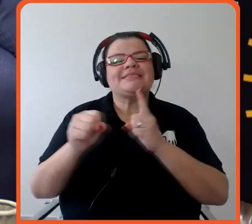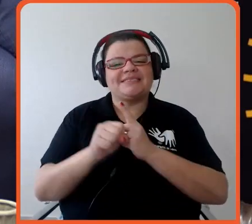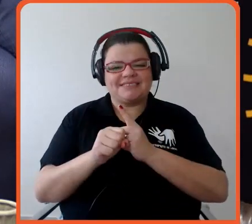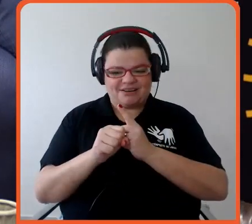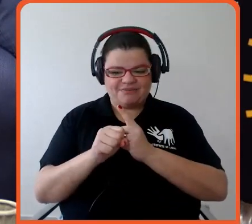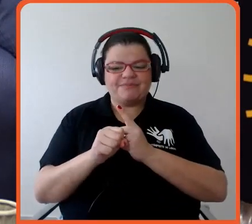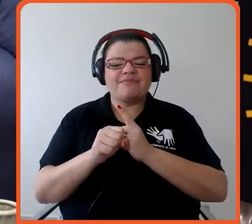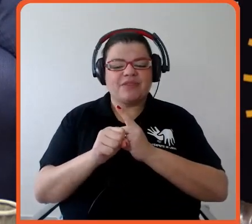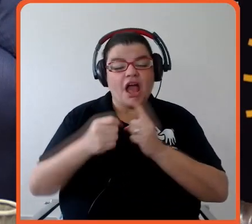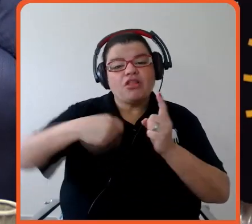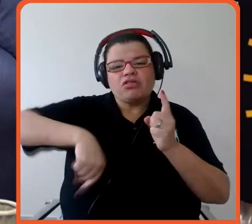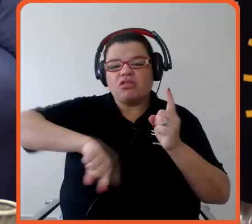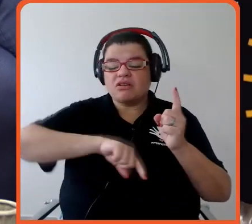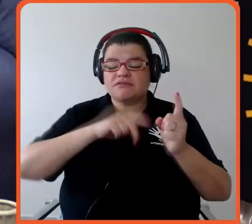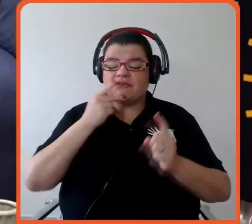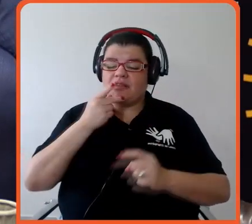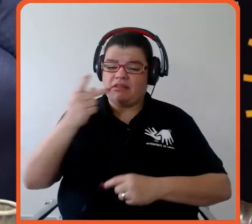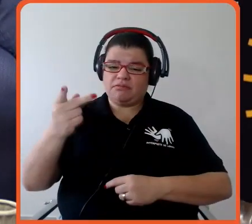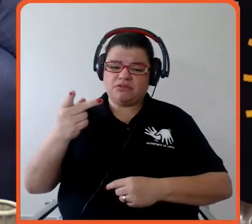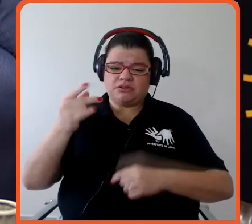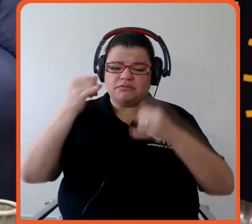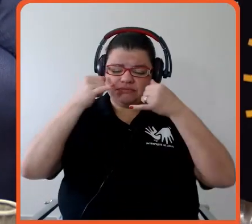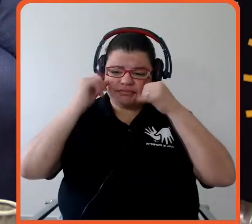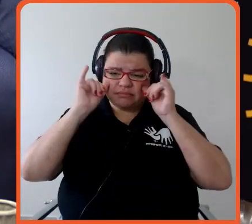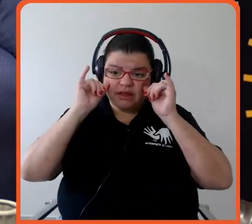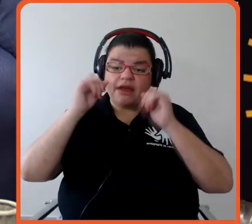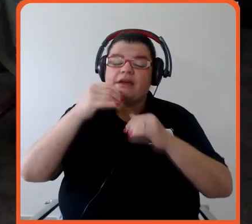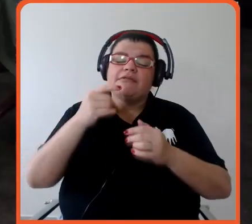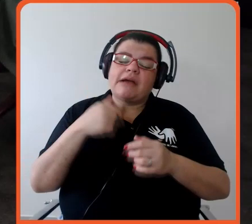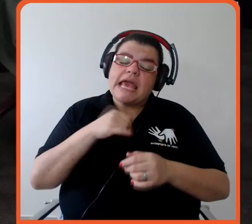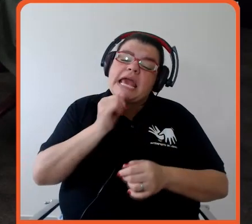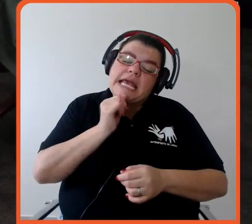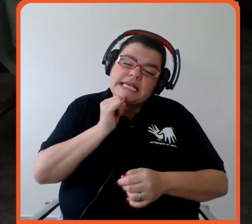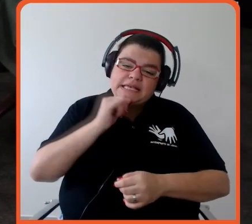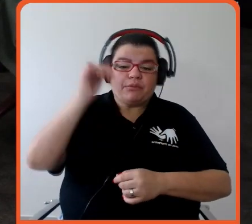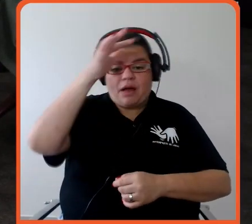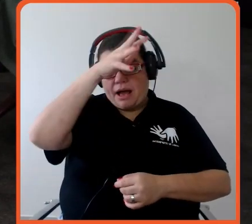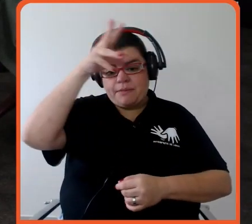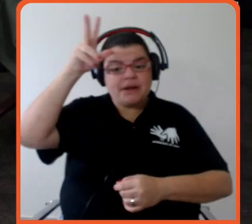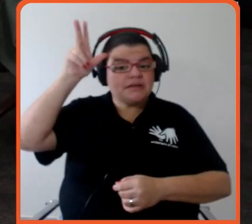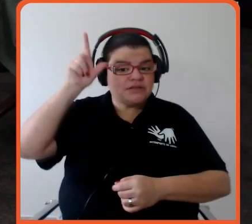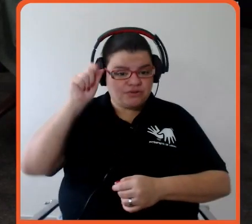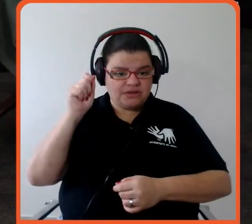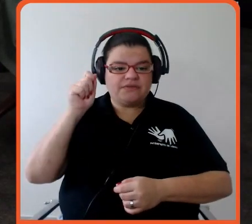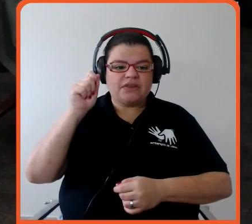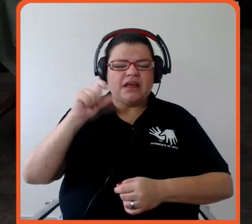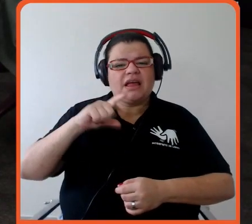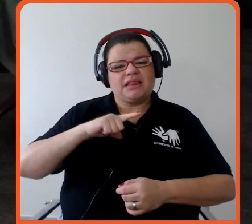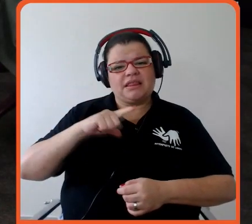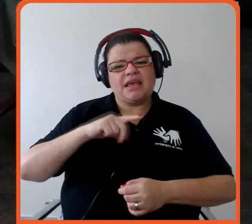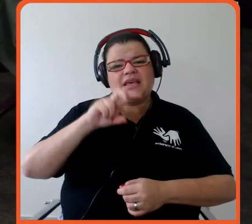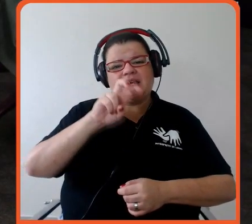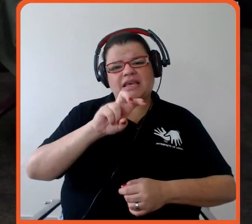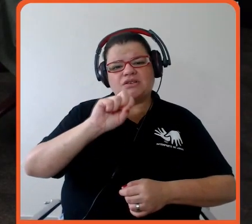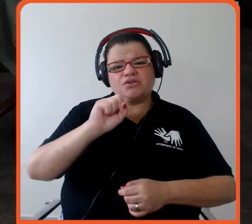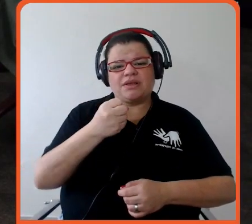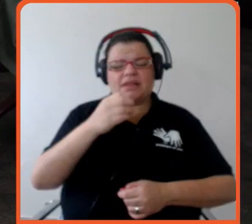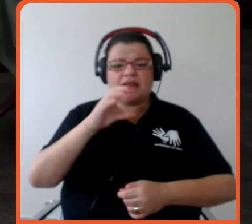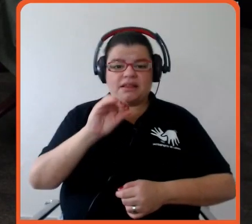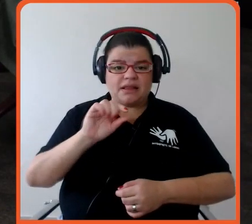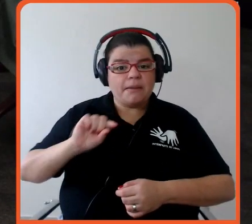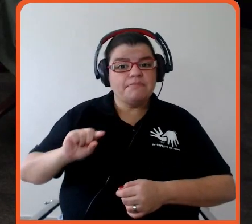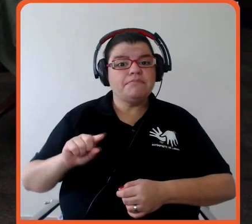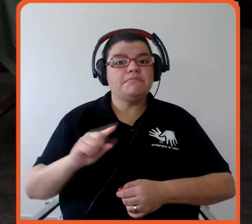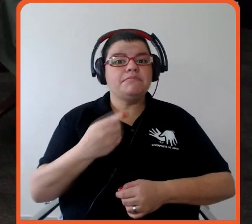pecuária no Brasil, vou pegar aqui a Amazônia de novo como exemplo, né, a gente tem 581 mil propriedades rurais na